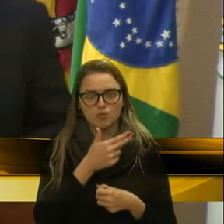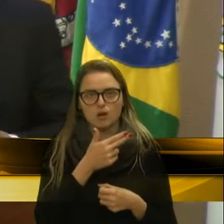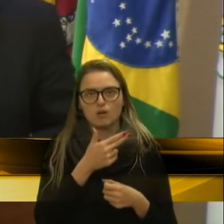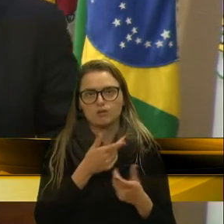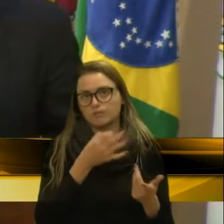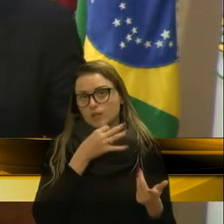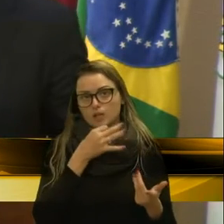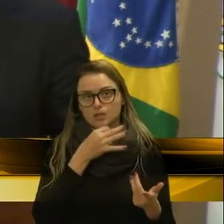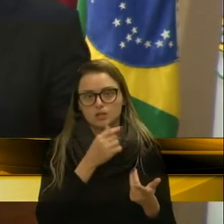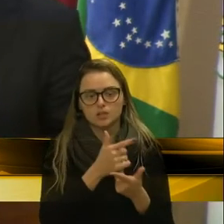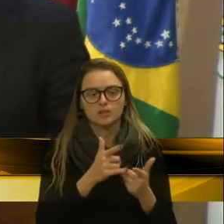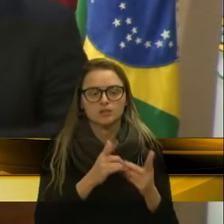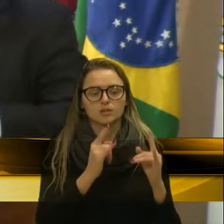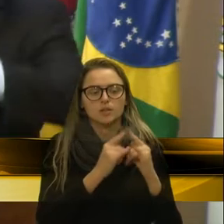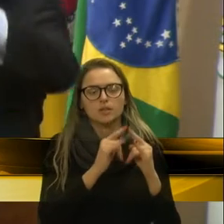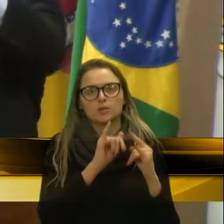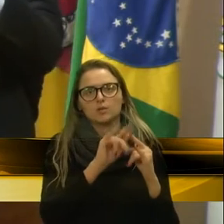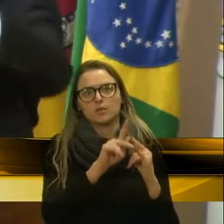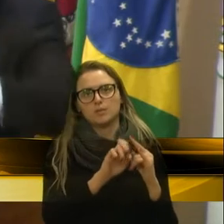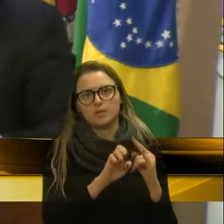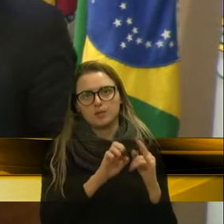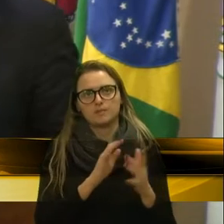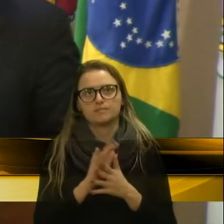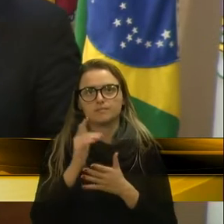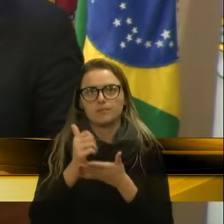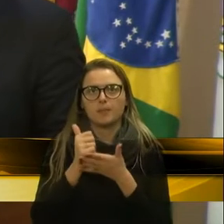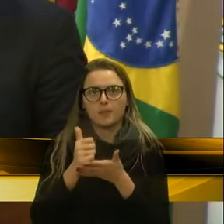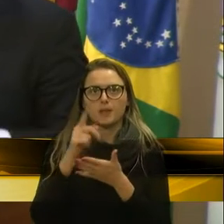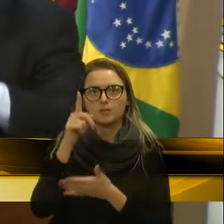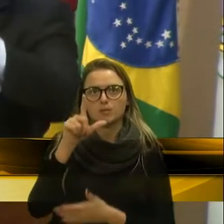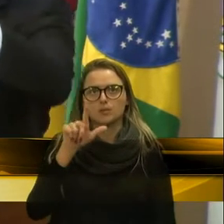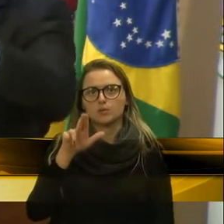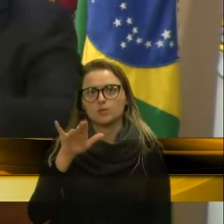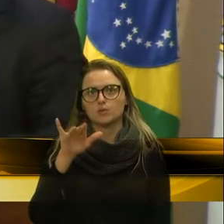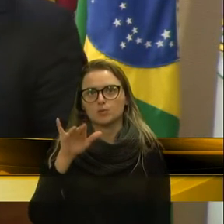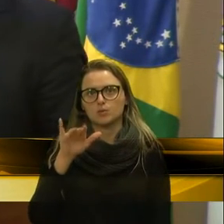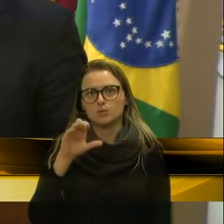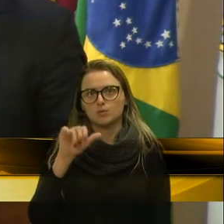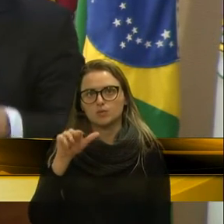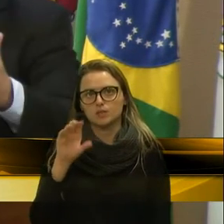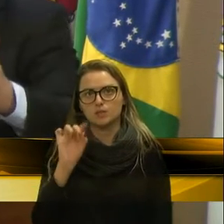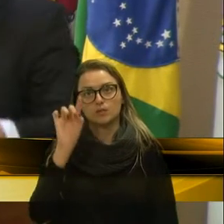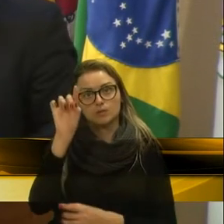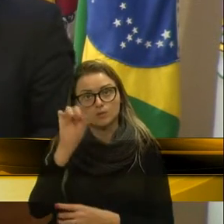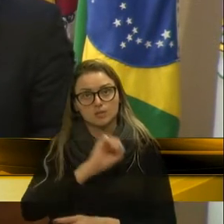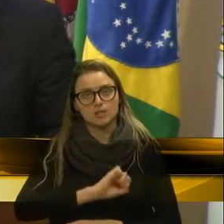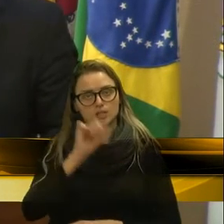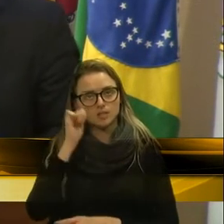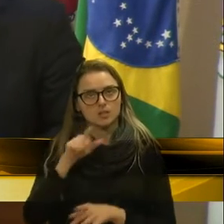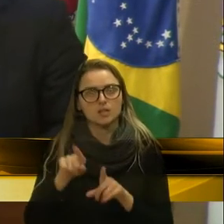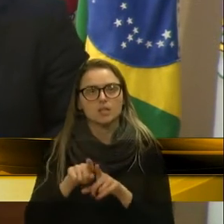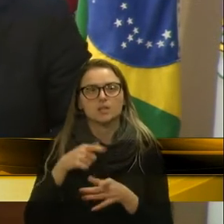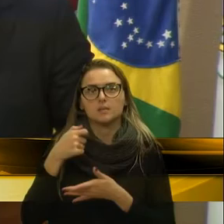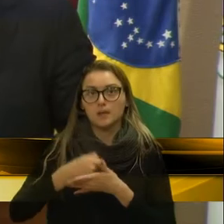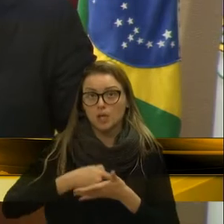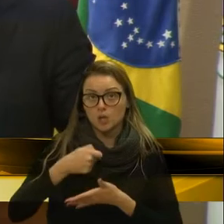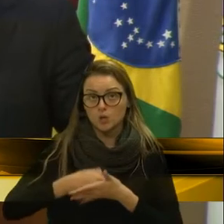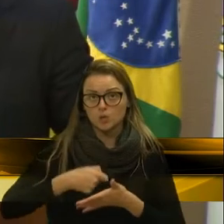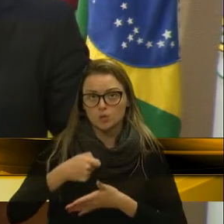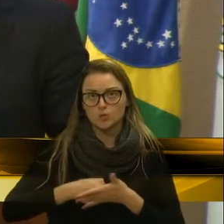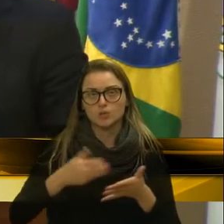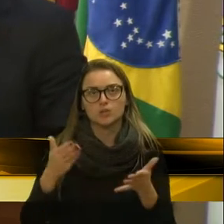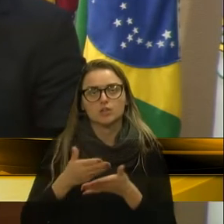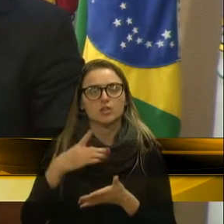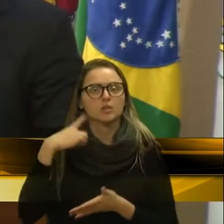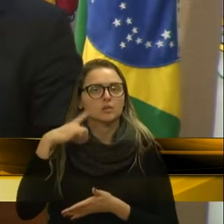agência do Instituto de Previdência do Estado. Então, assessora do deputado Luciano Zucco, peço que a senhora também lute, já que o deputado